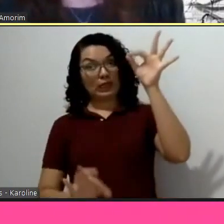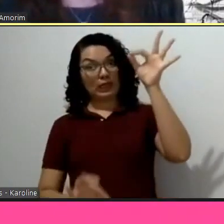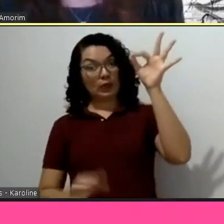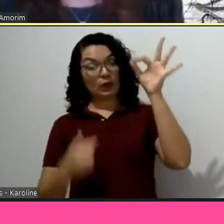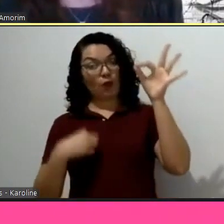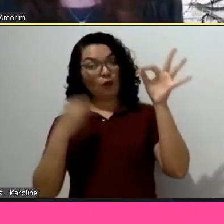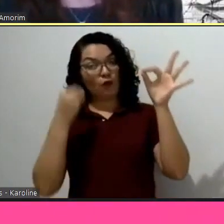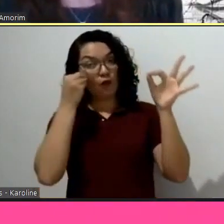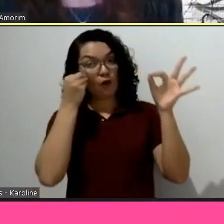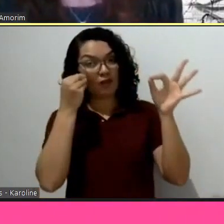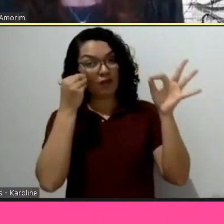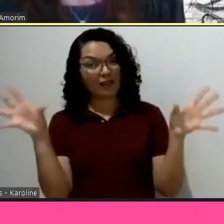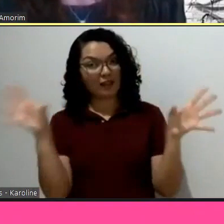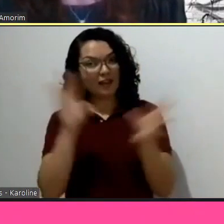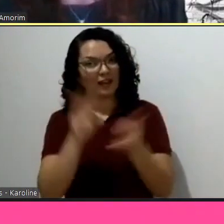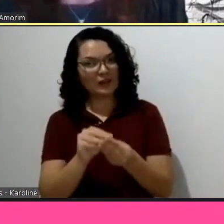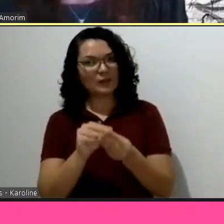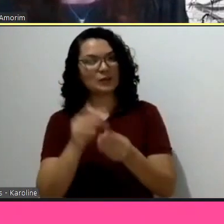ela é bem interessante também.